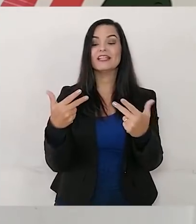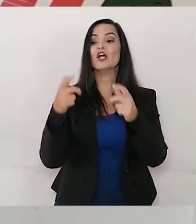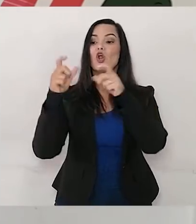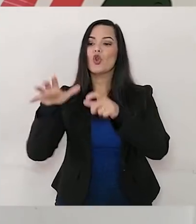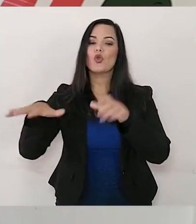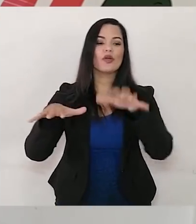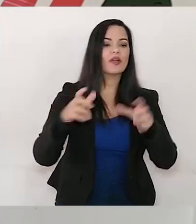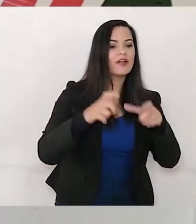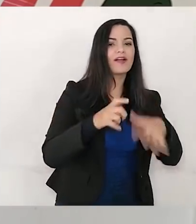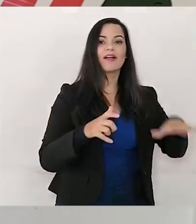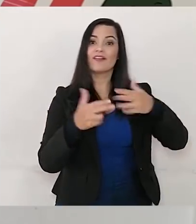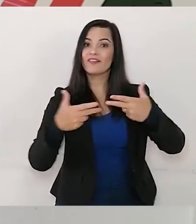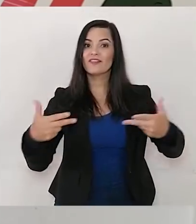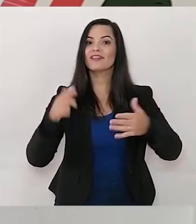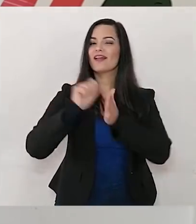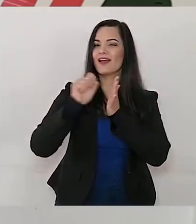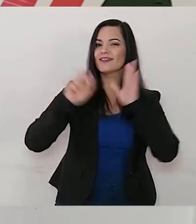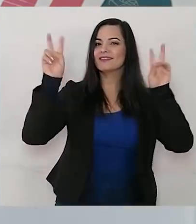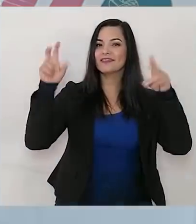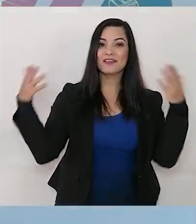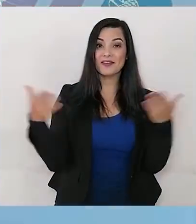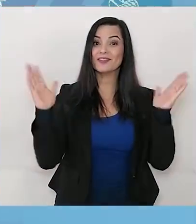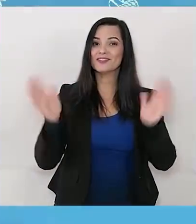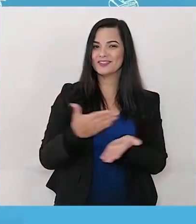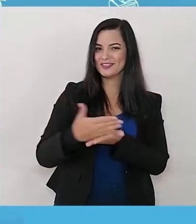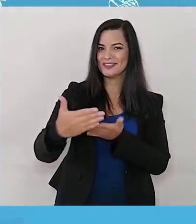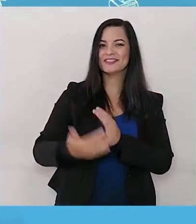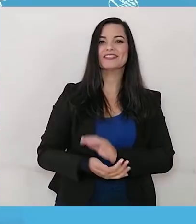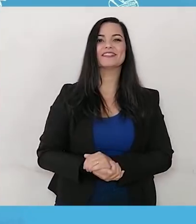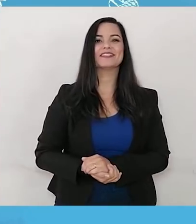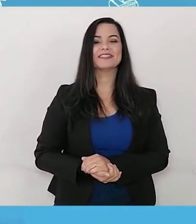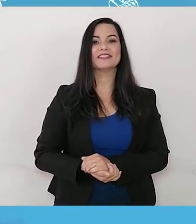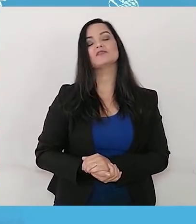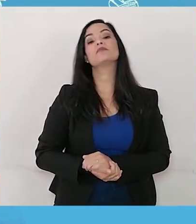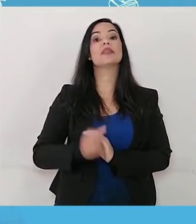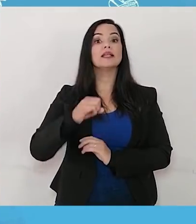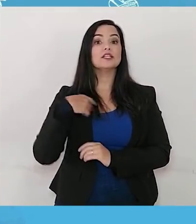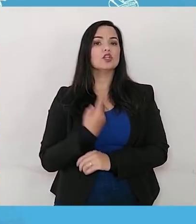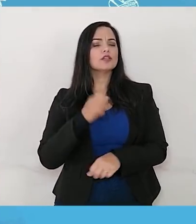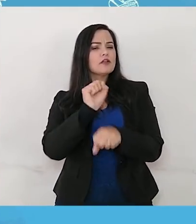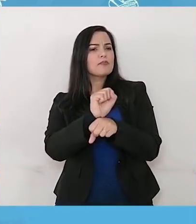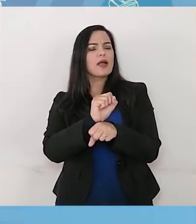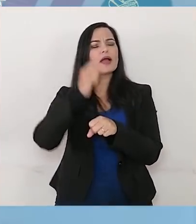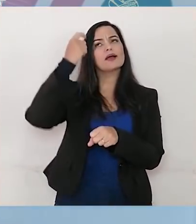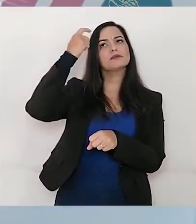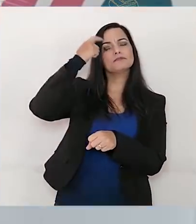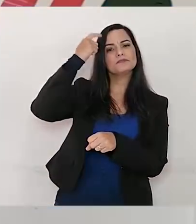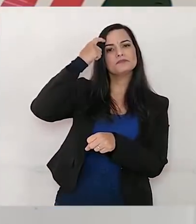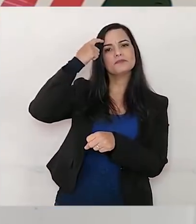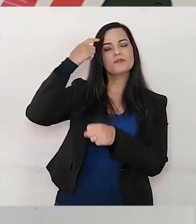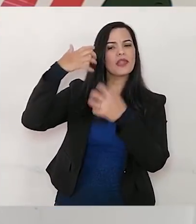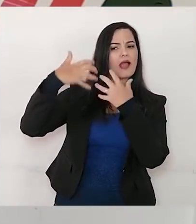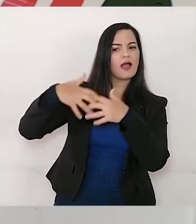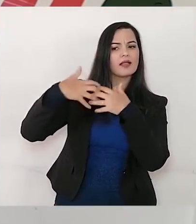espaços. Então, anotem aí o tema de hoje que nós já vamos começar. Quando nós analisamos o caso